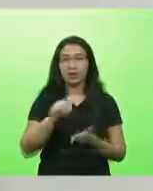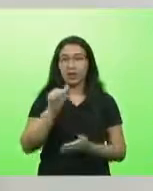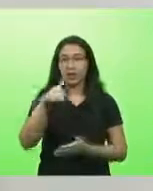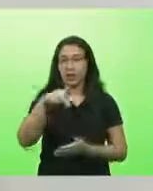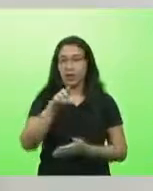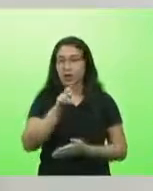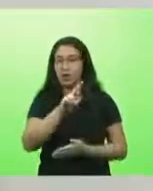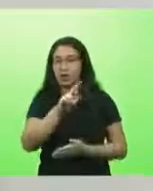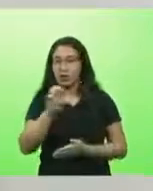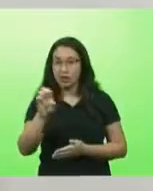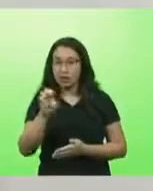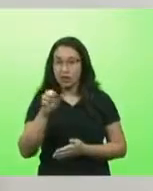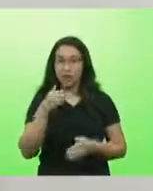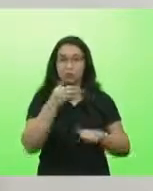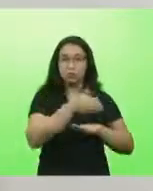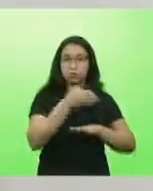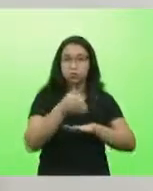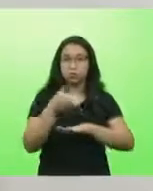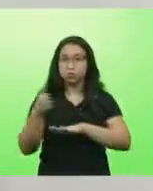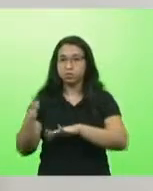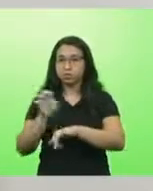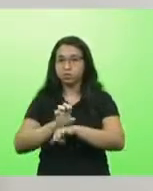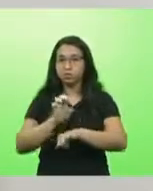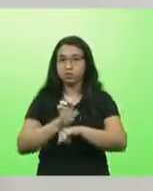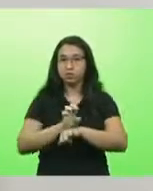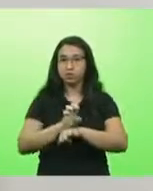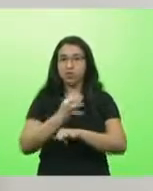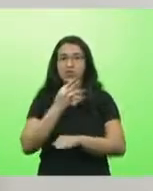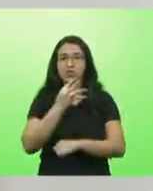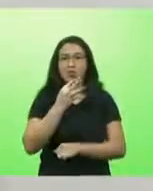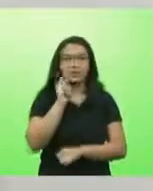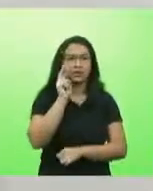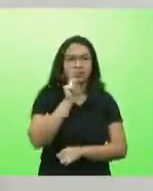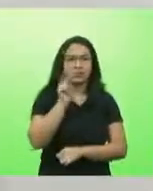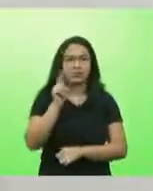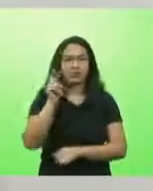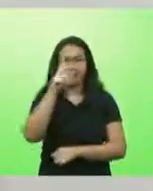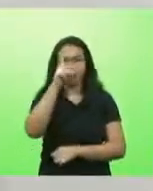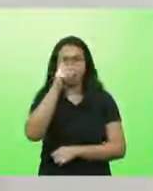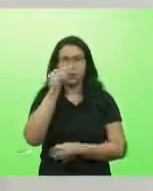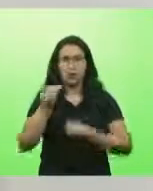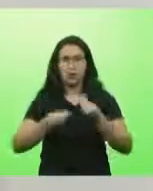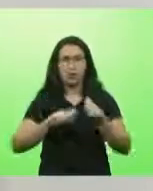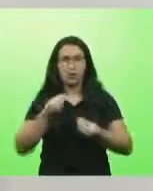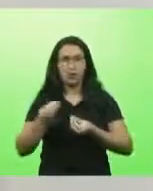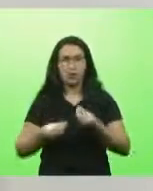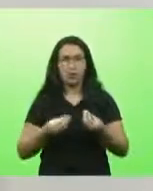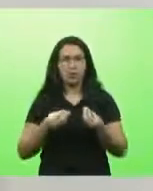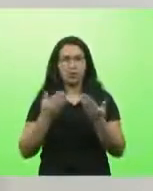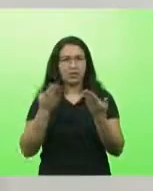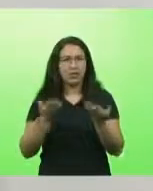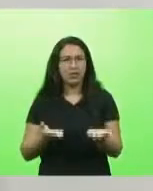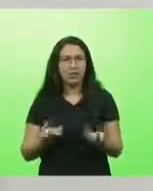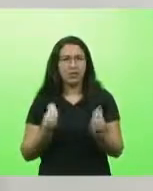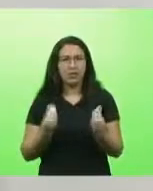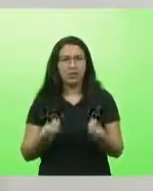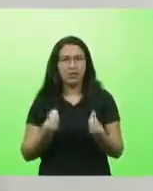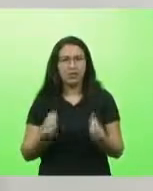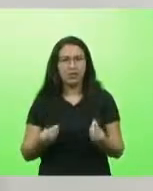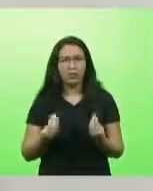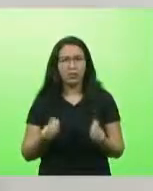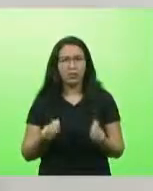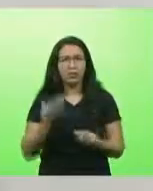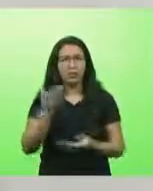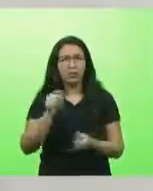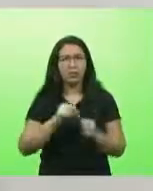pelo Estado para conhecer a realidade dos nossos hospitais. Oh, cara pálida, o que que tu